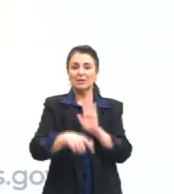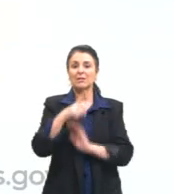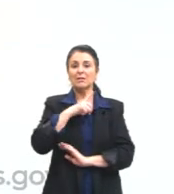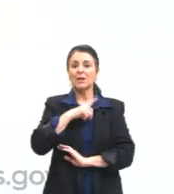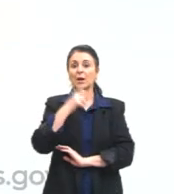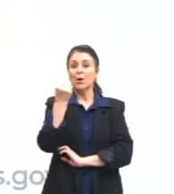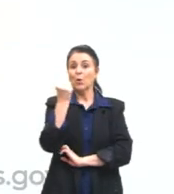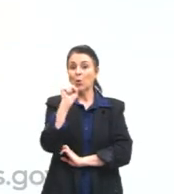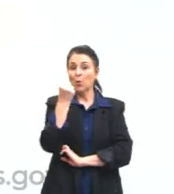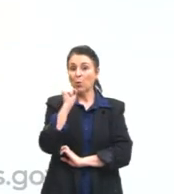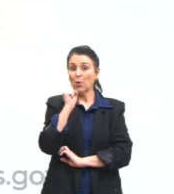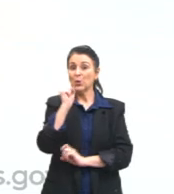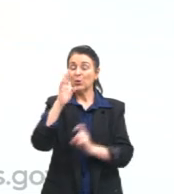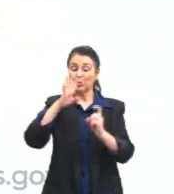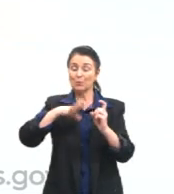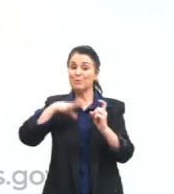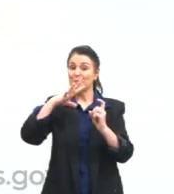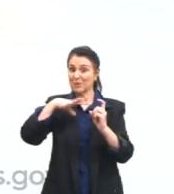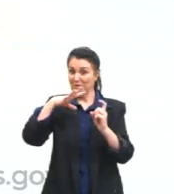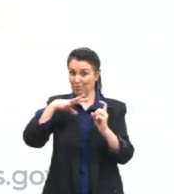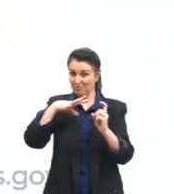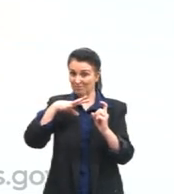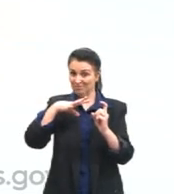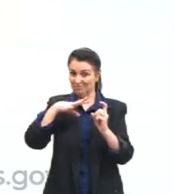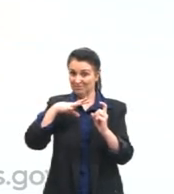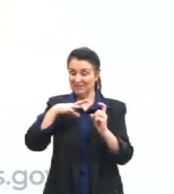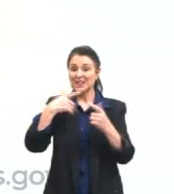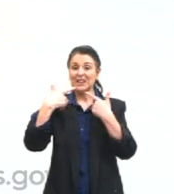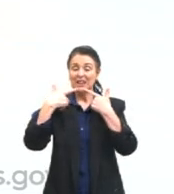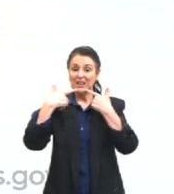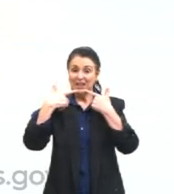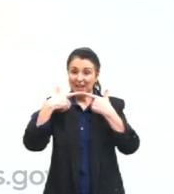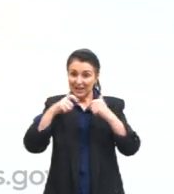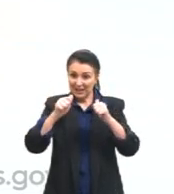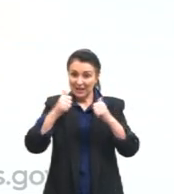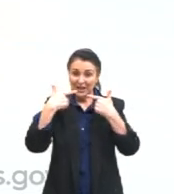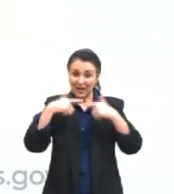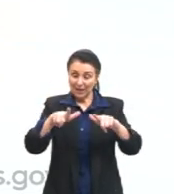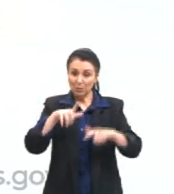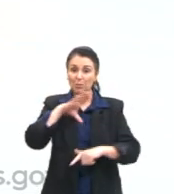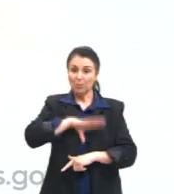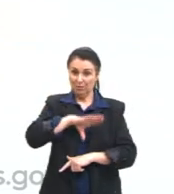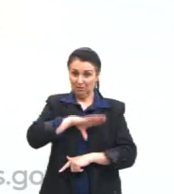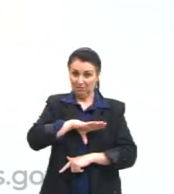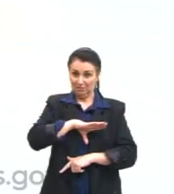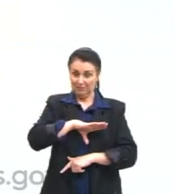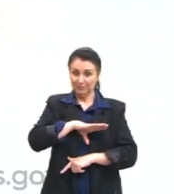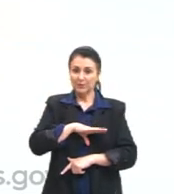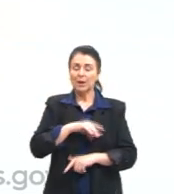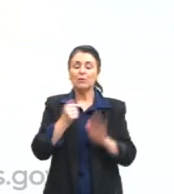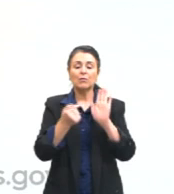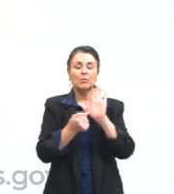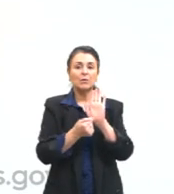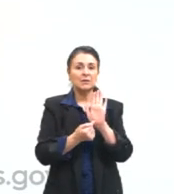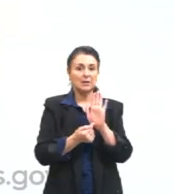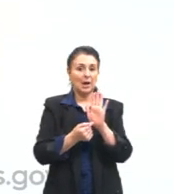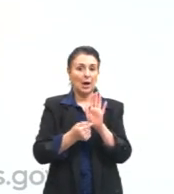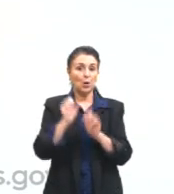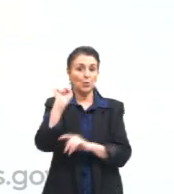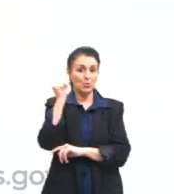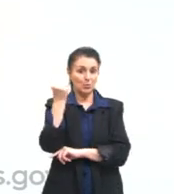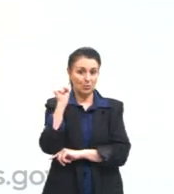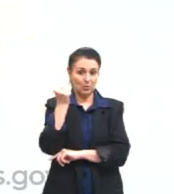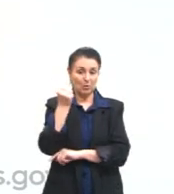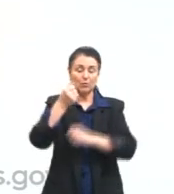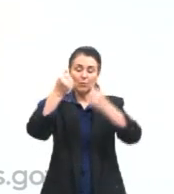sobre a língua portuguesa que vão validar essas questões do preconceito. Eu trouxe eles aqui e eu vou falar